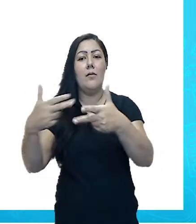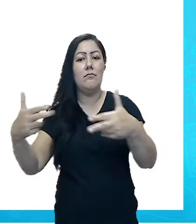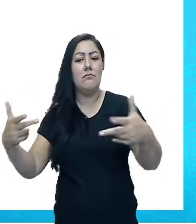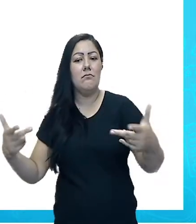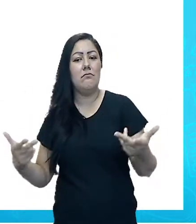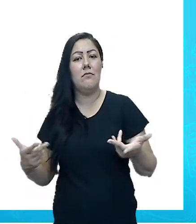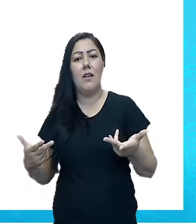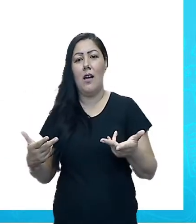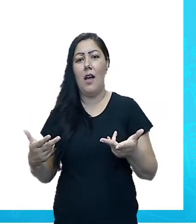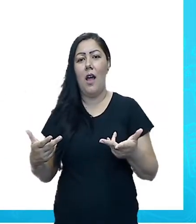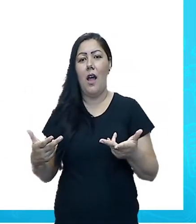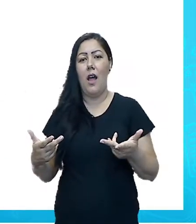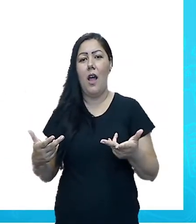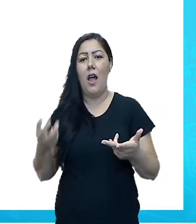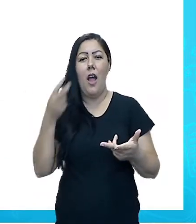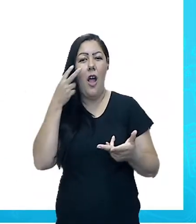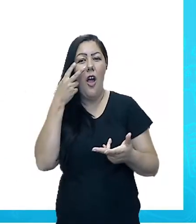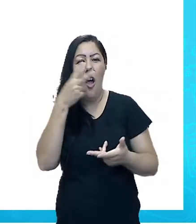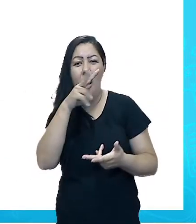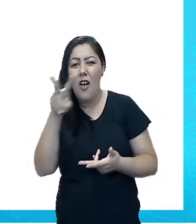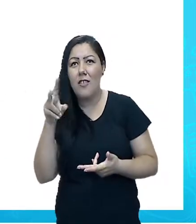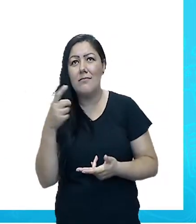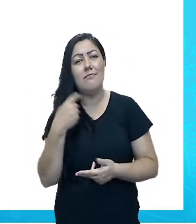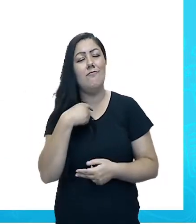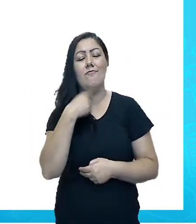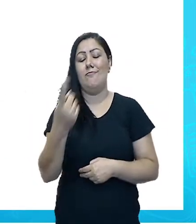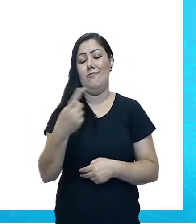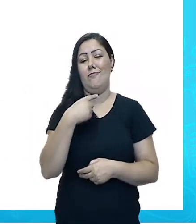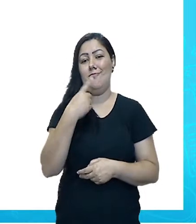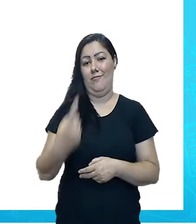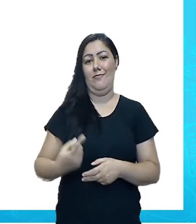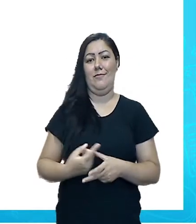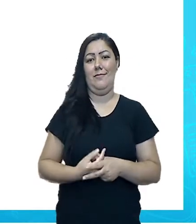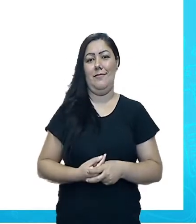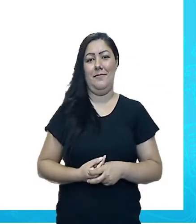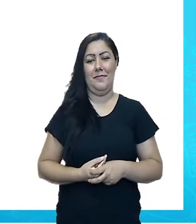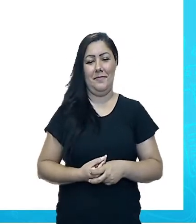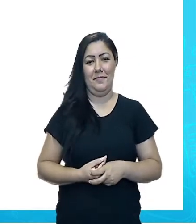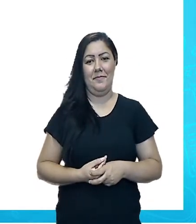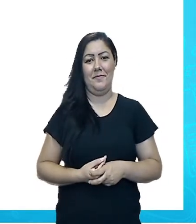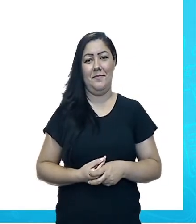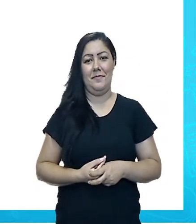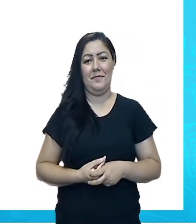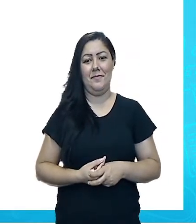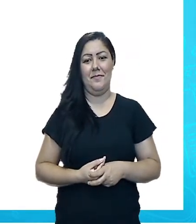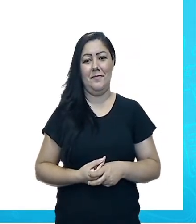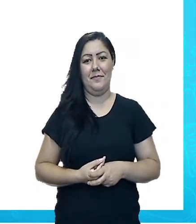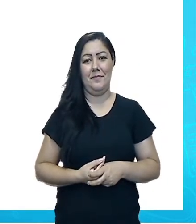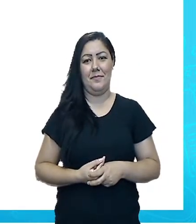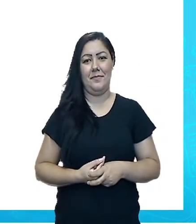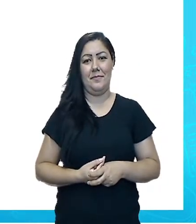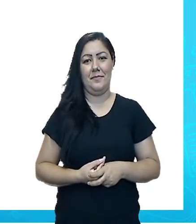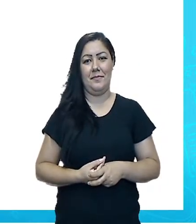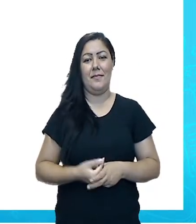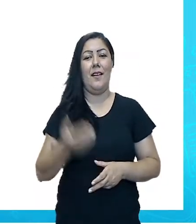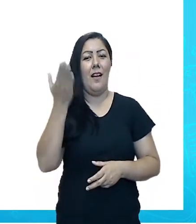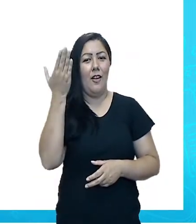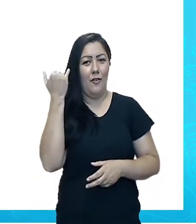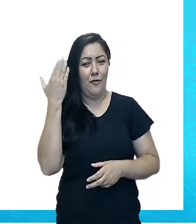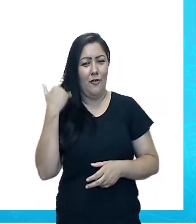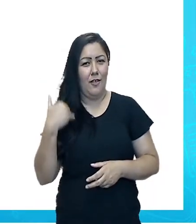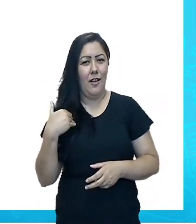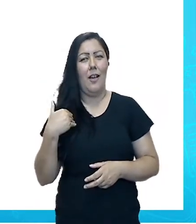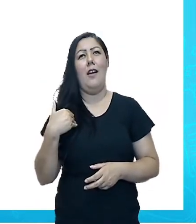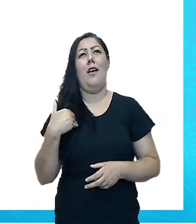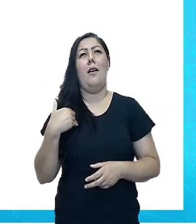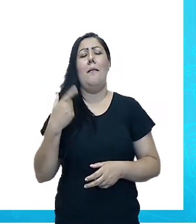daquilo que nós vemos? Tem aquilo que é percebido? Vamos lembrar daquele tempo que